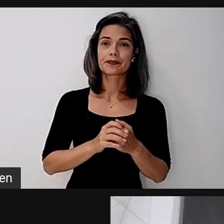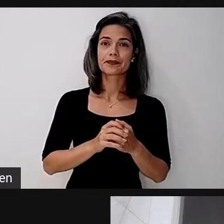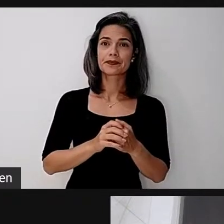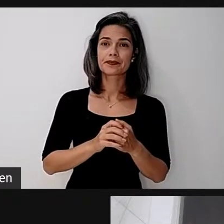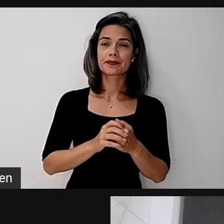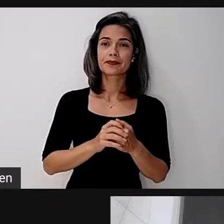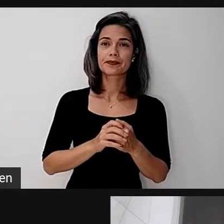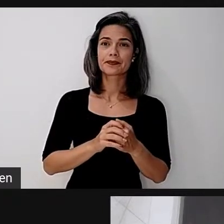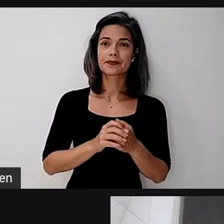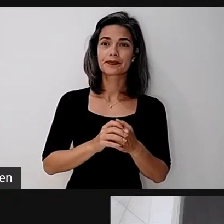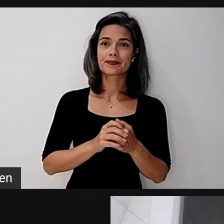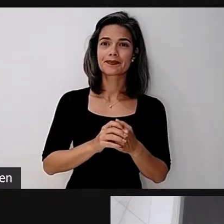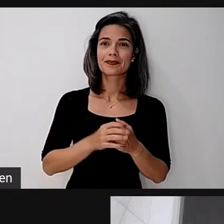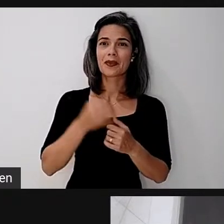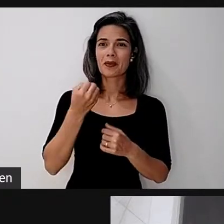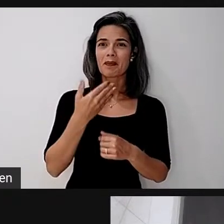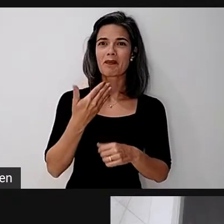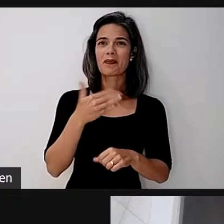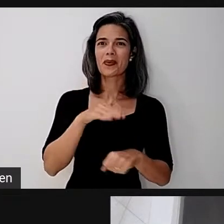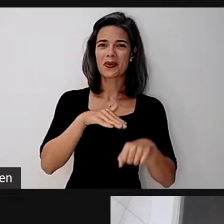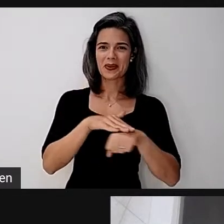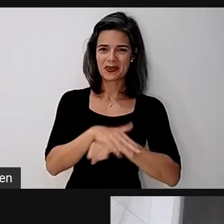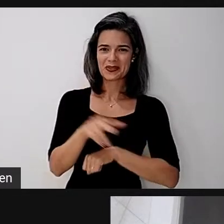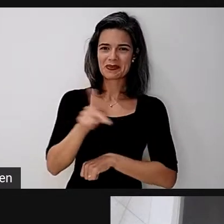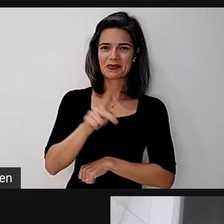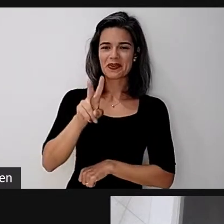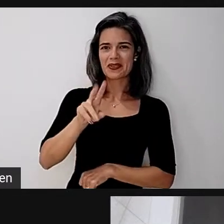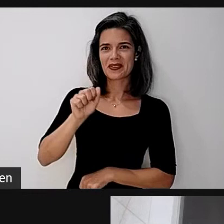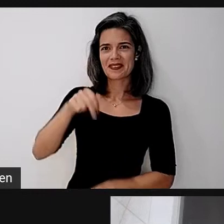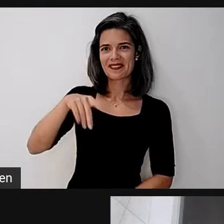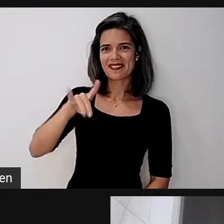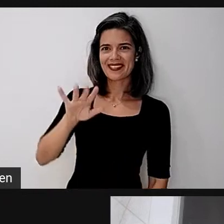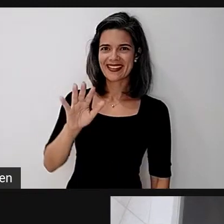professora Wanda. Boa noite, boa noite a todos.